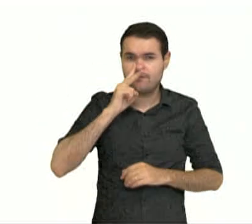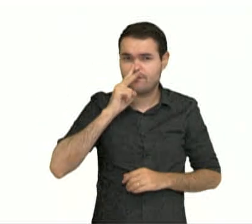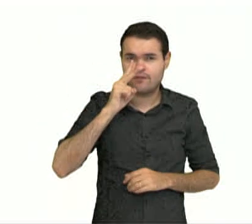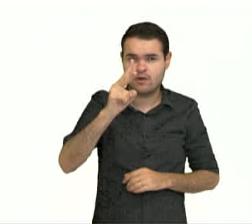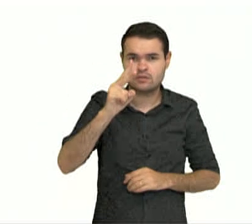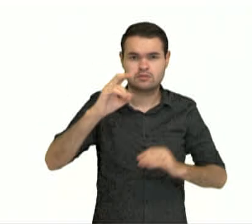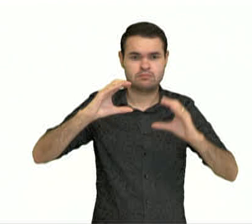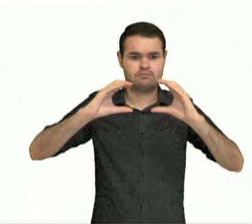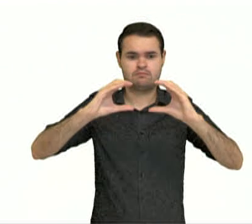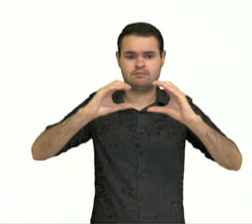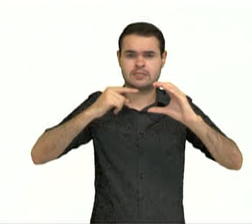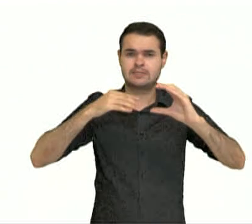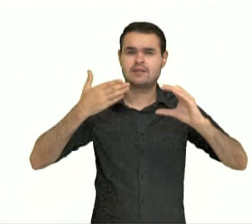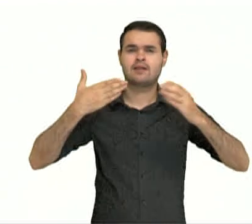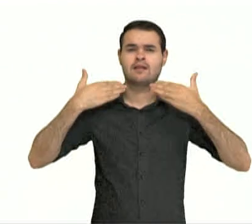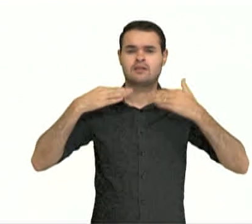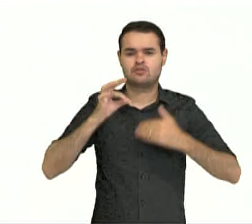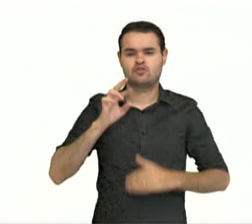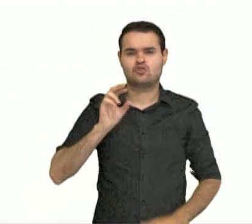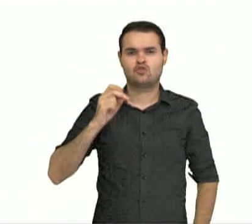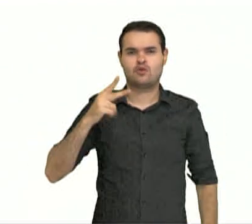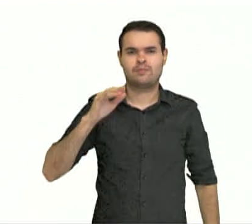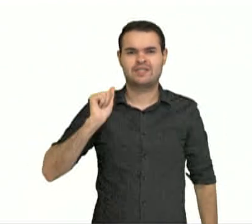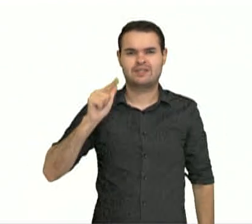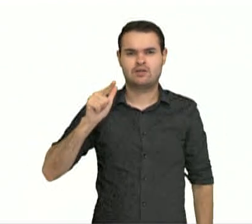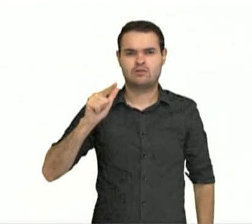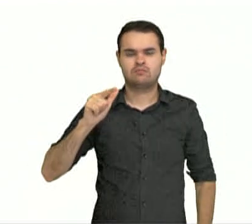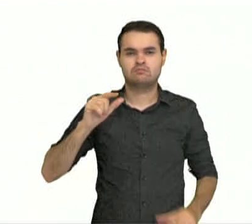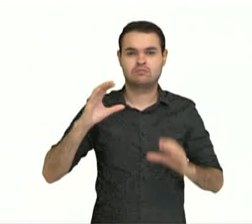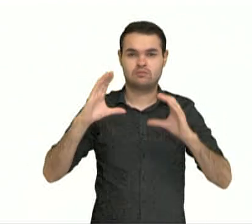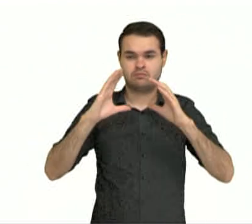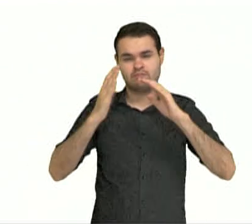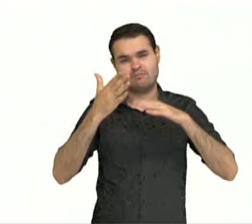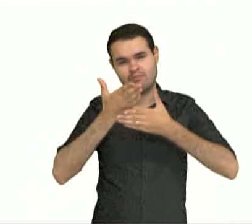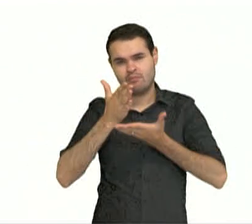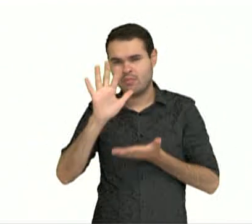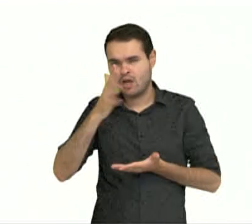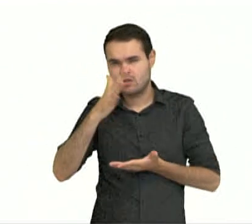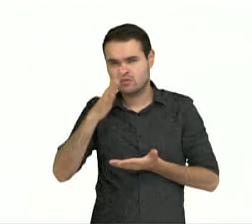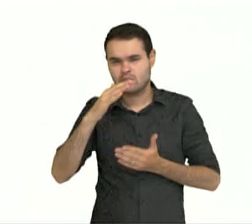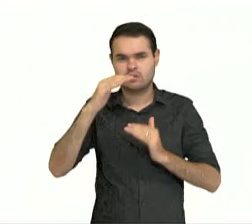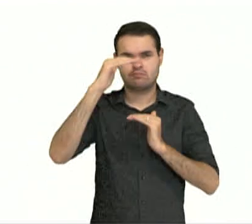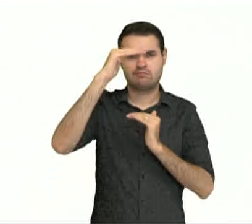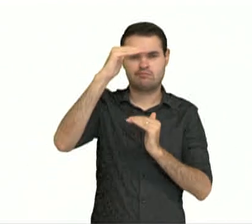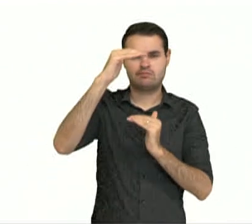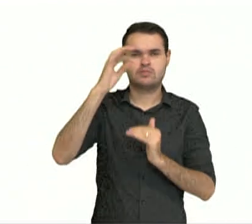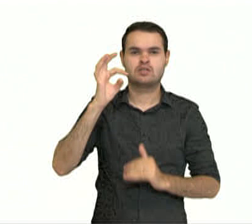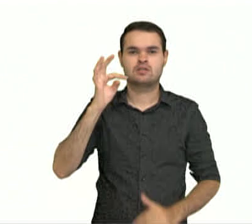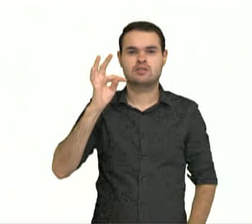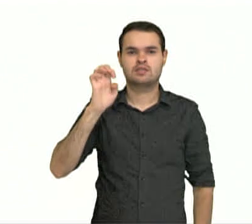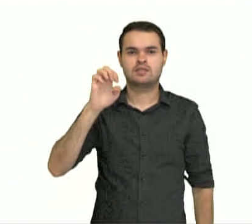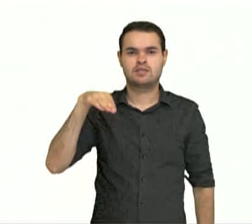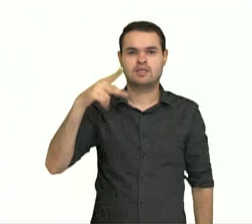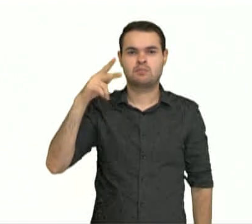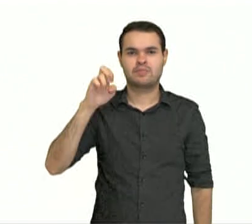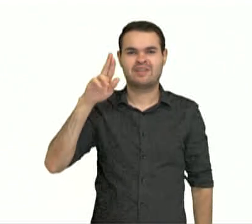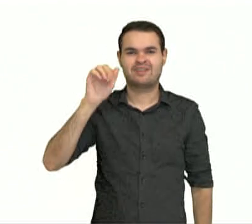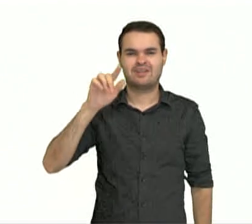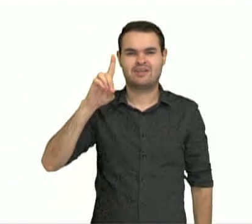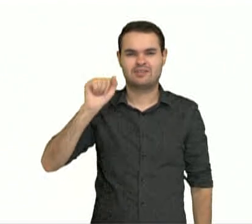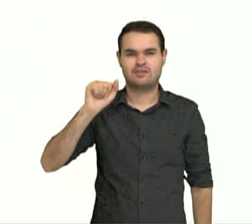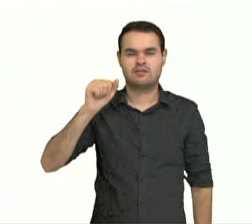intermediárias, temperada do norte e temperada do sul. E as zonas polares, glacial ártica e glacial